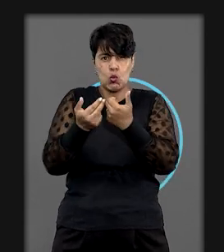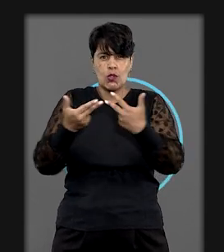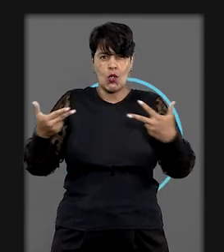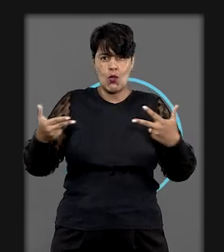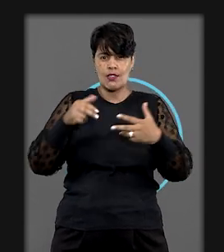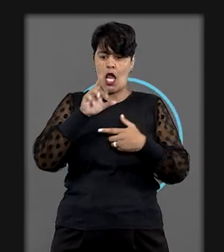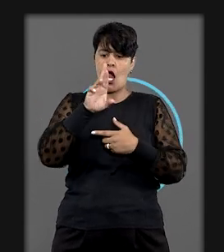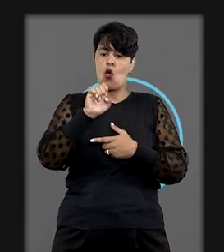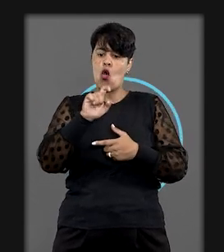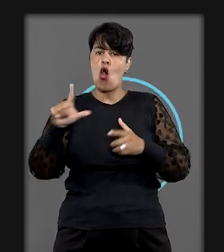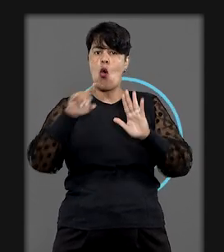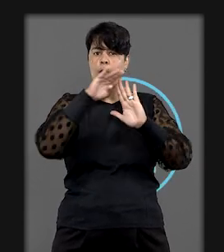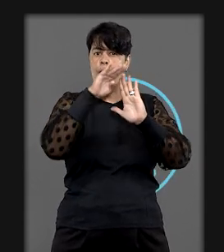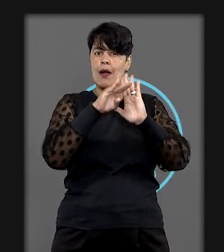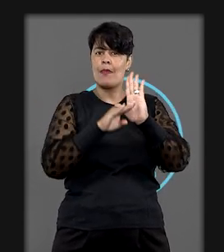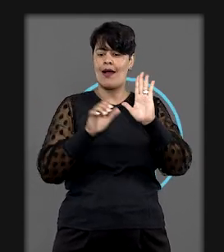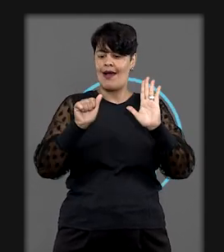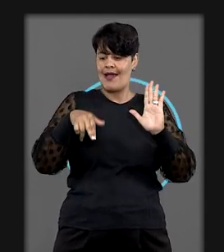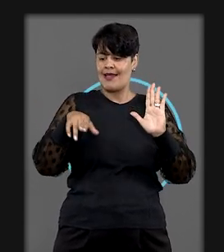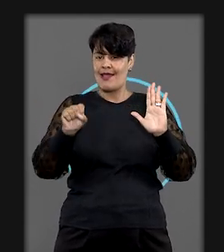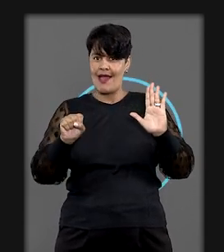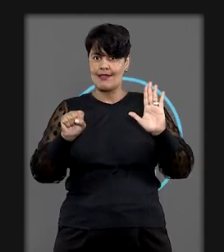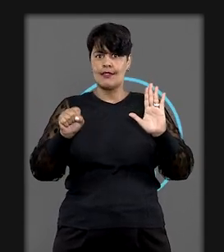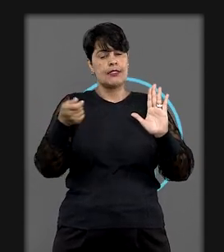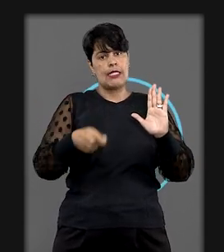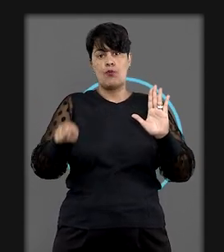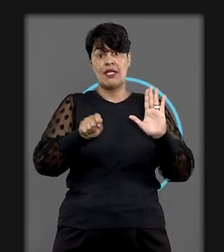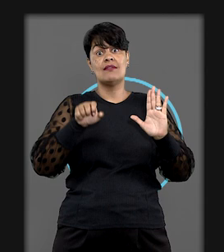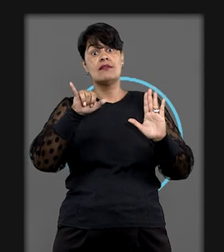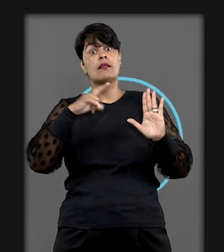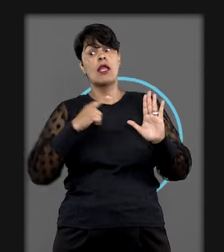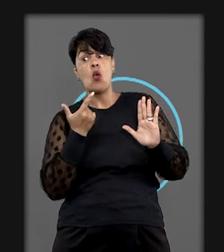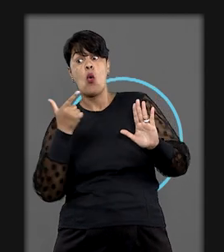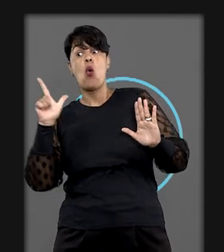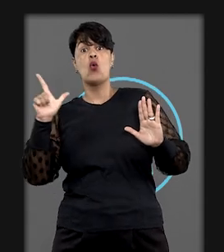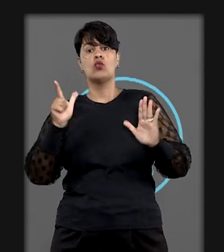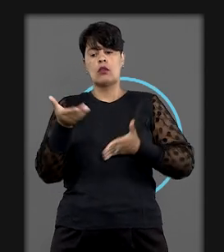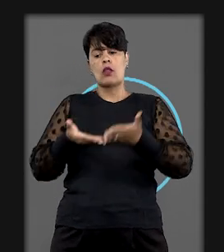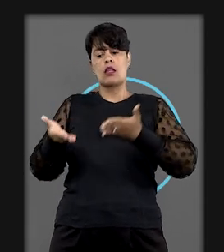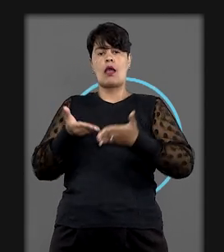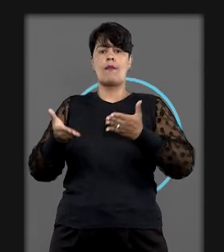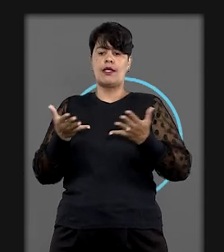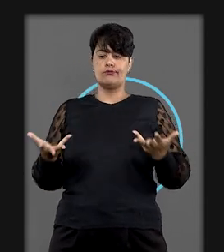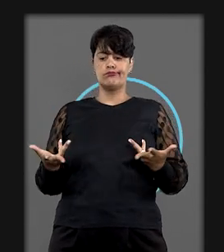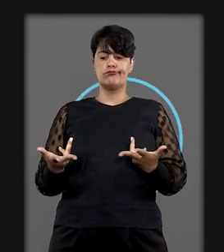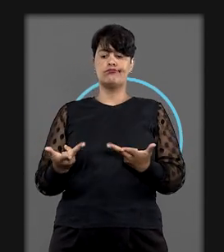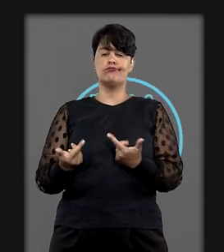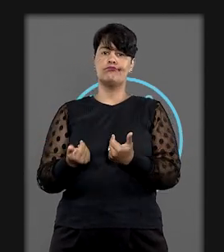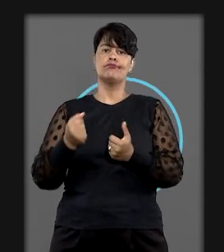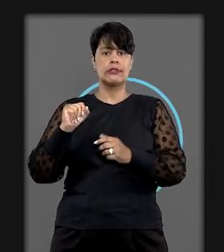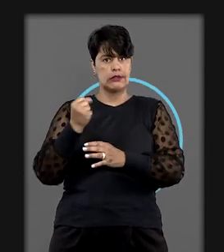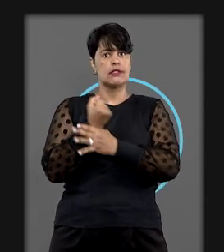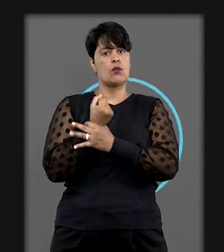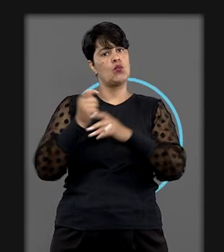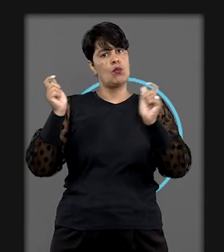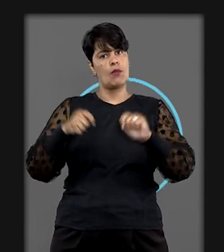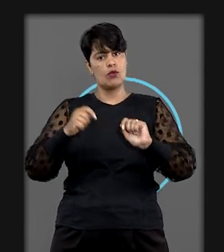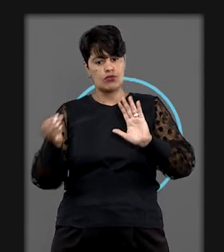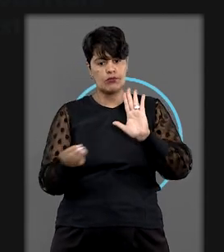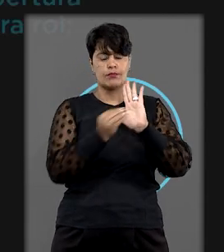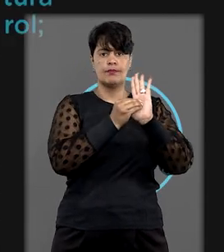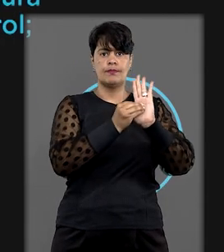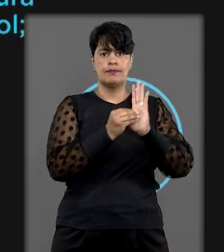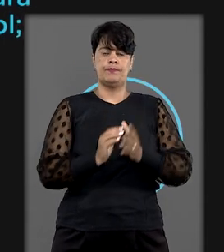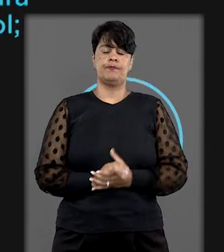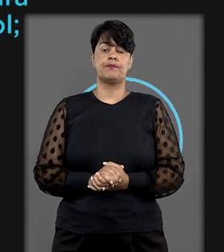ANS, se existe, para a cura do paciente, outro procedimento eficaz, efetivo e seguro já incorporado ao rol.